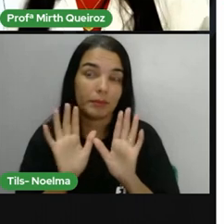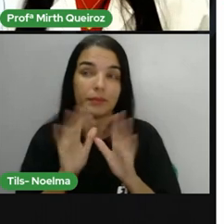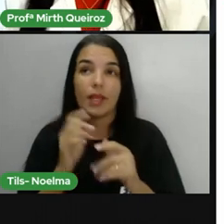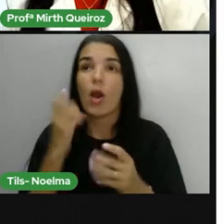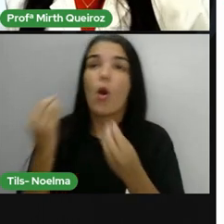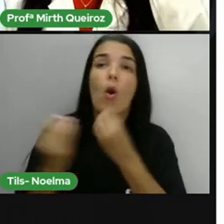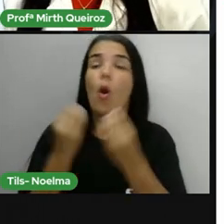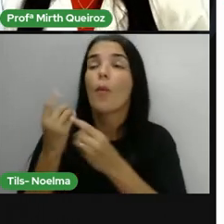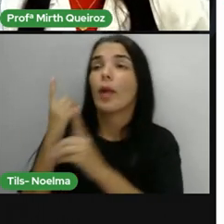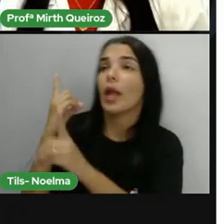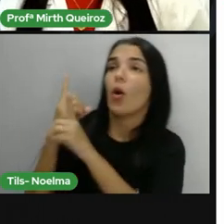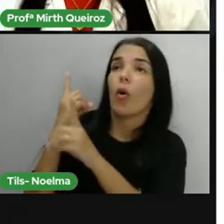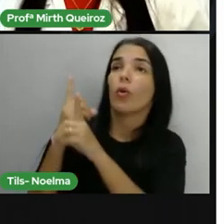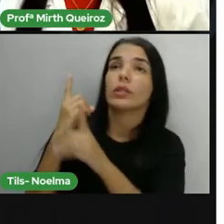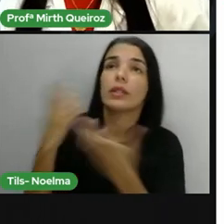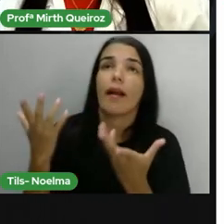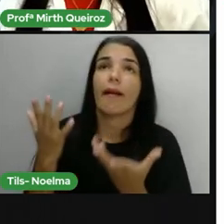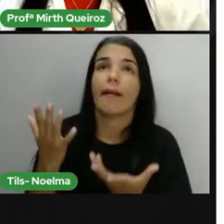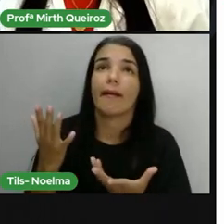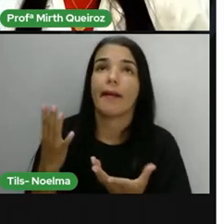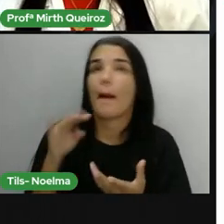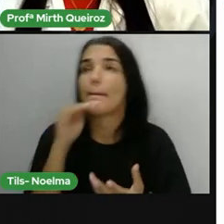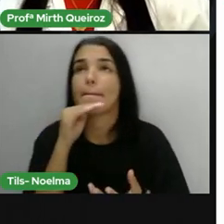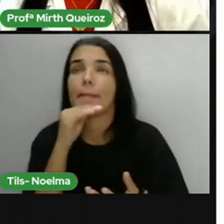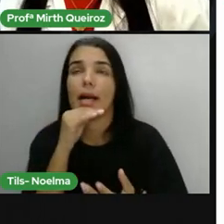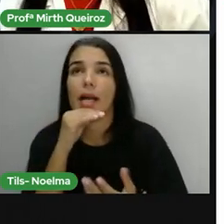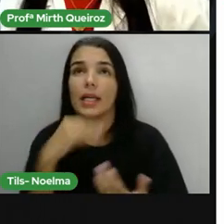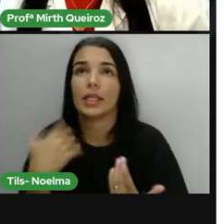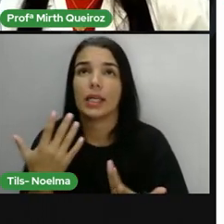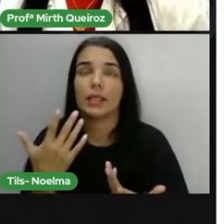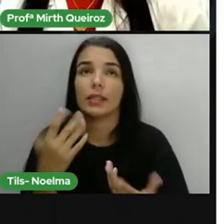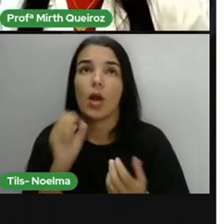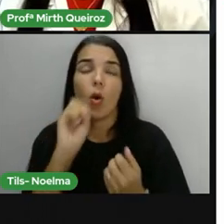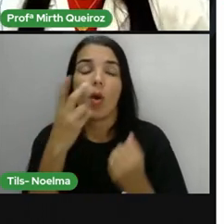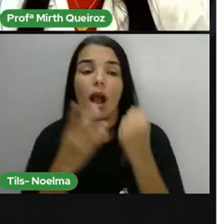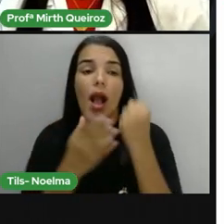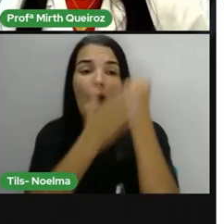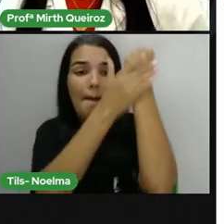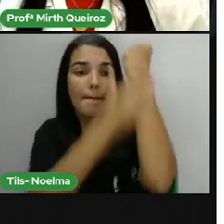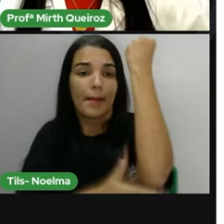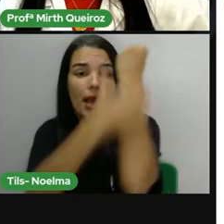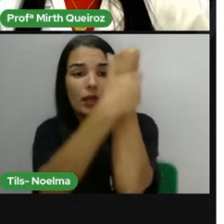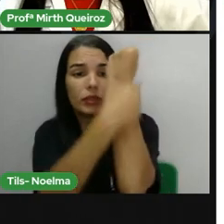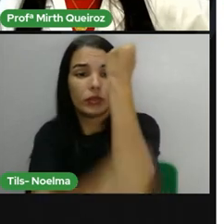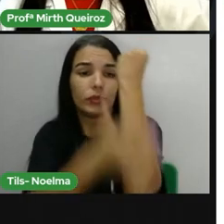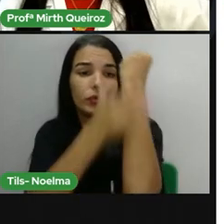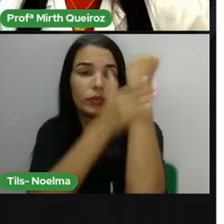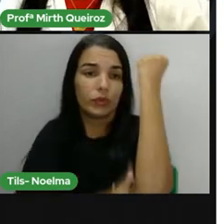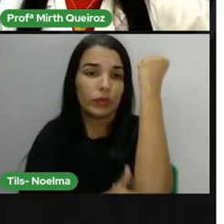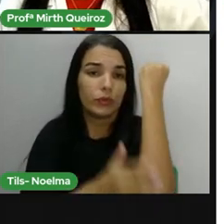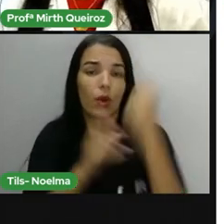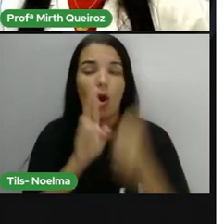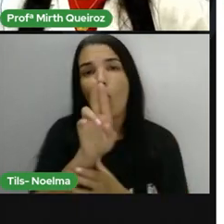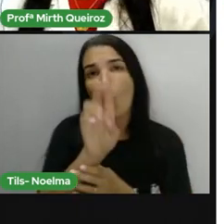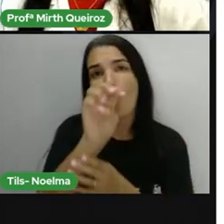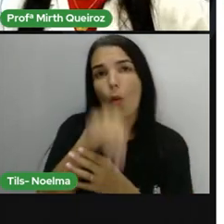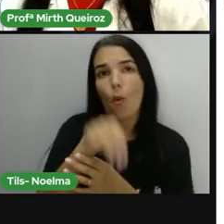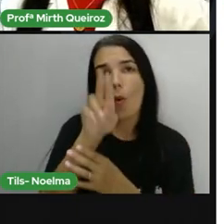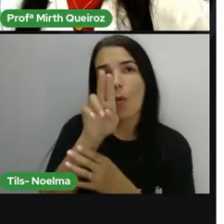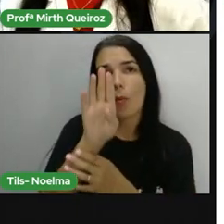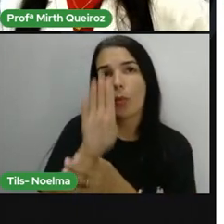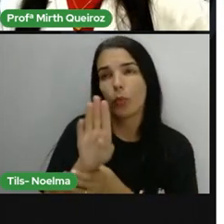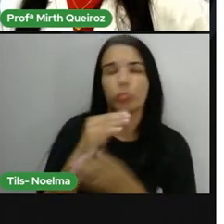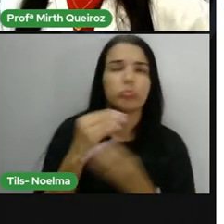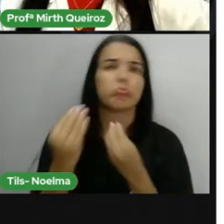encontra, então, por exemplo, uma polpa de abacaxi, abacaxi em bumbu,